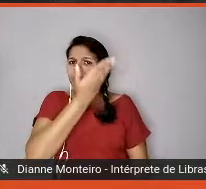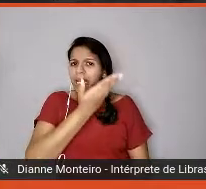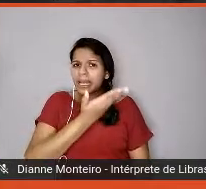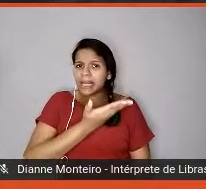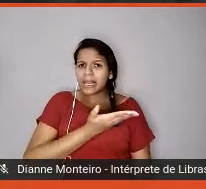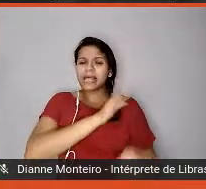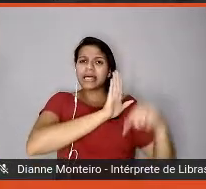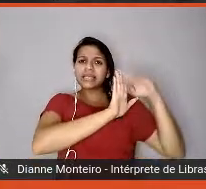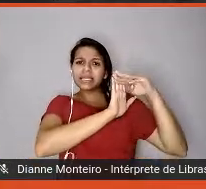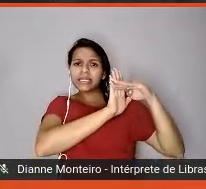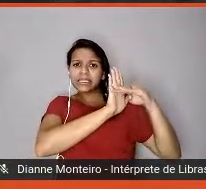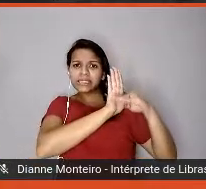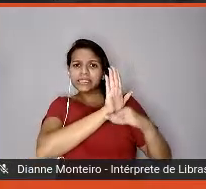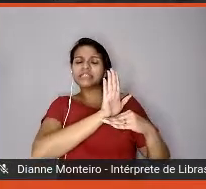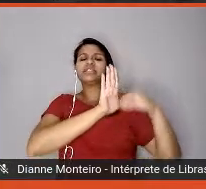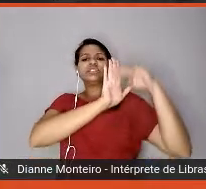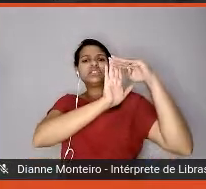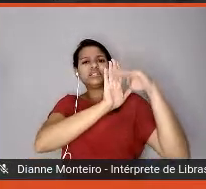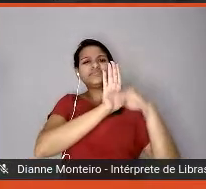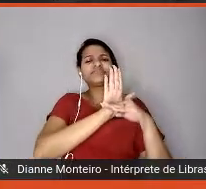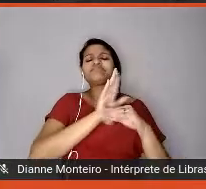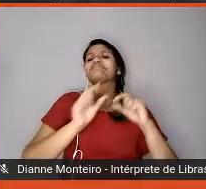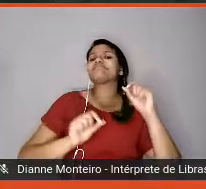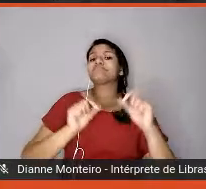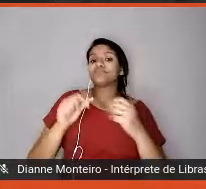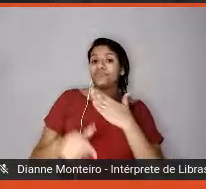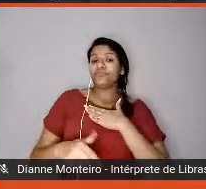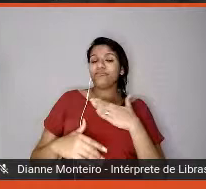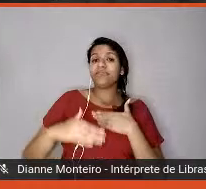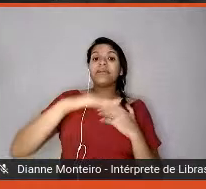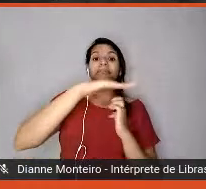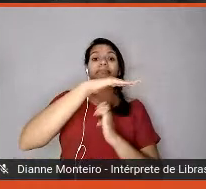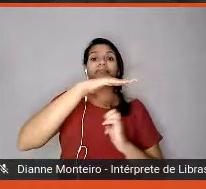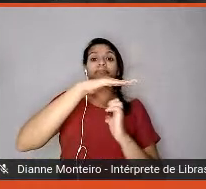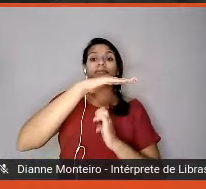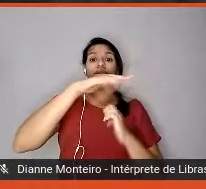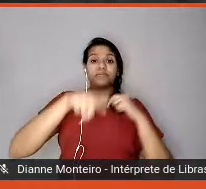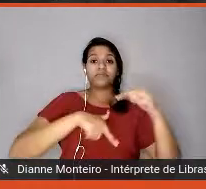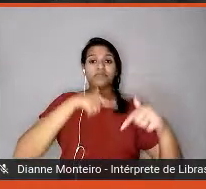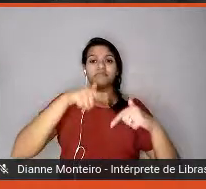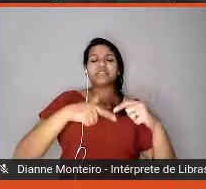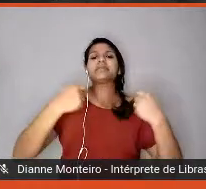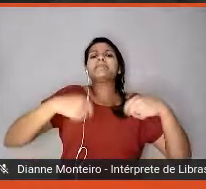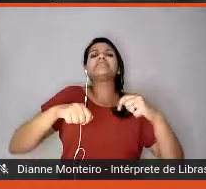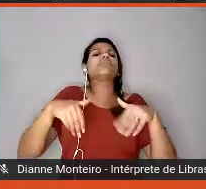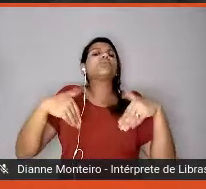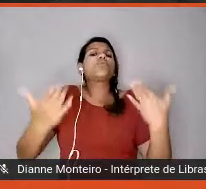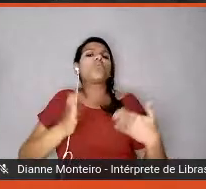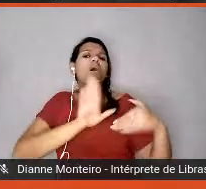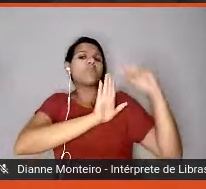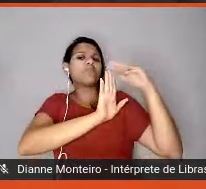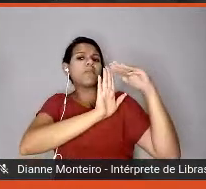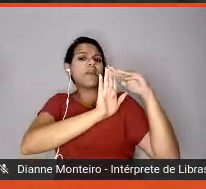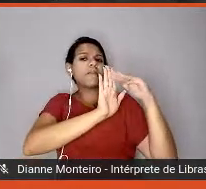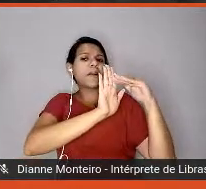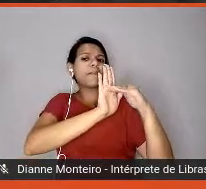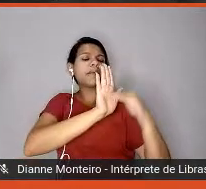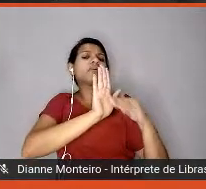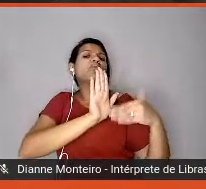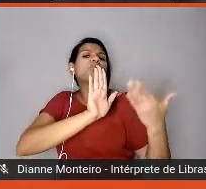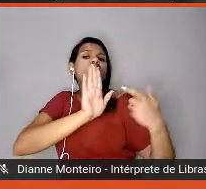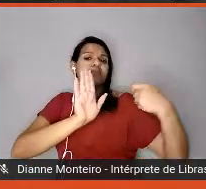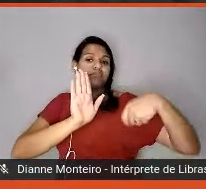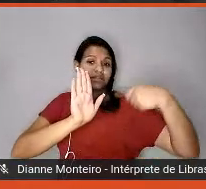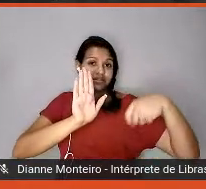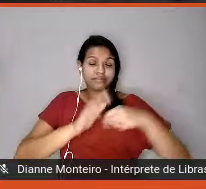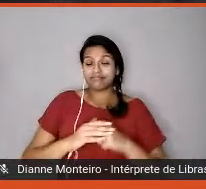eu preciso na minha empresa? Algumas dessas até são consideradas competências do futuro, como